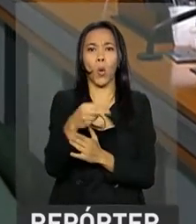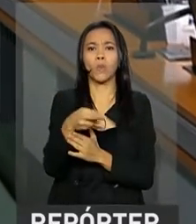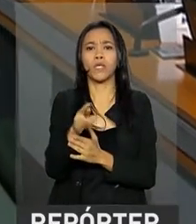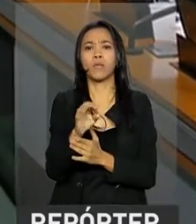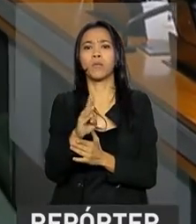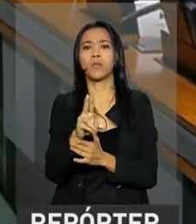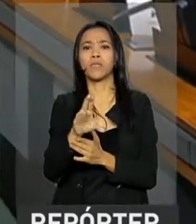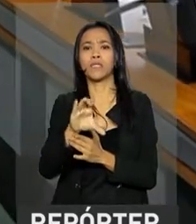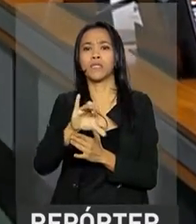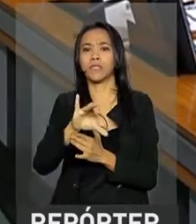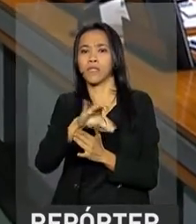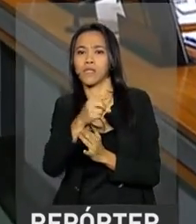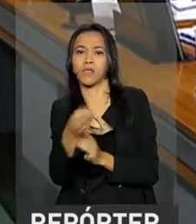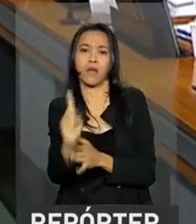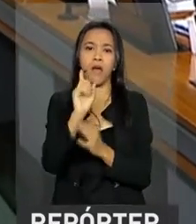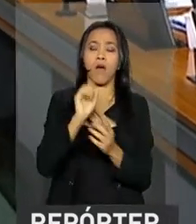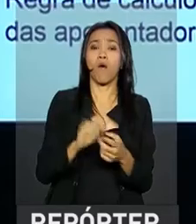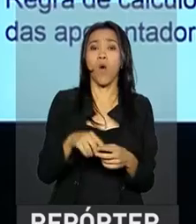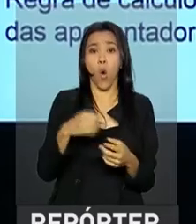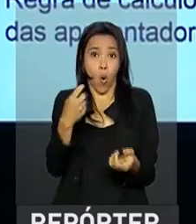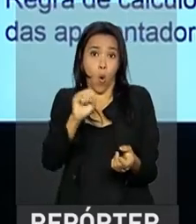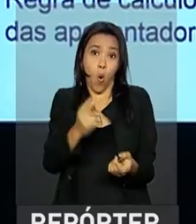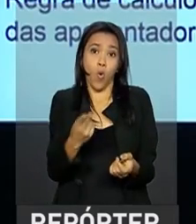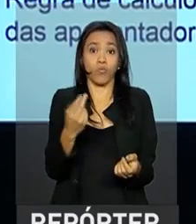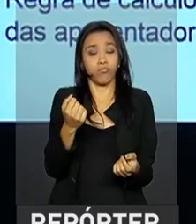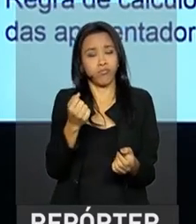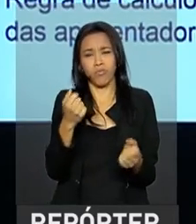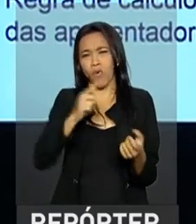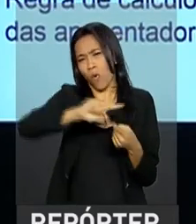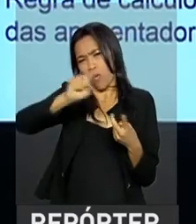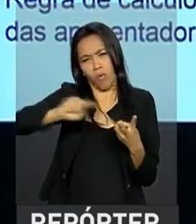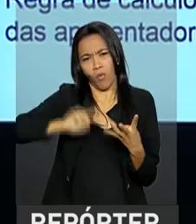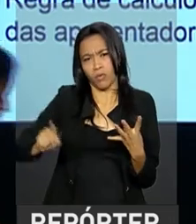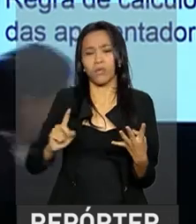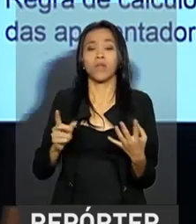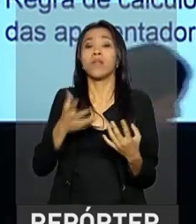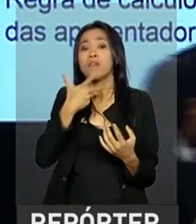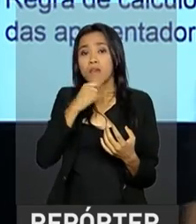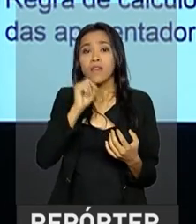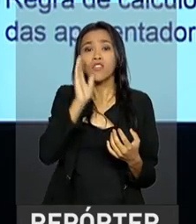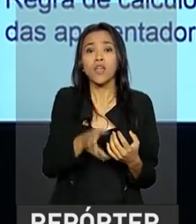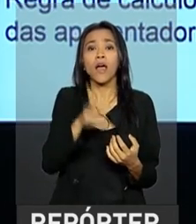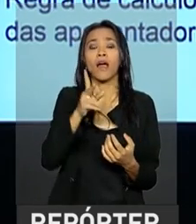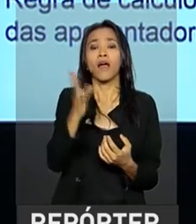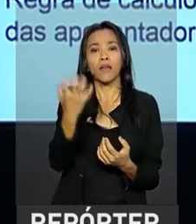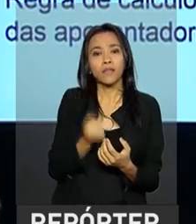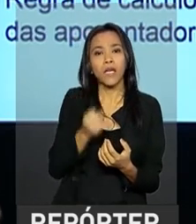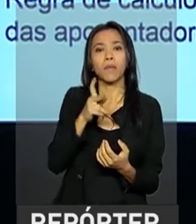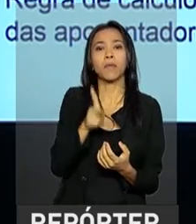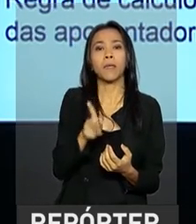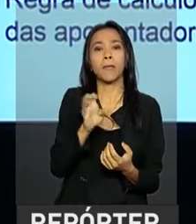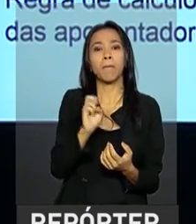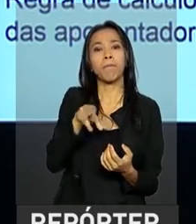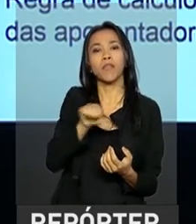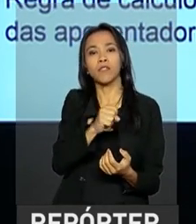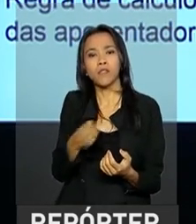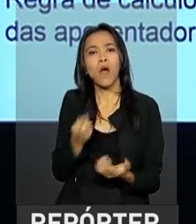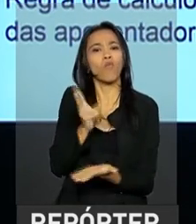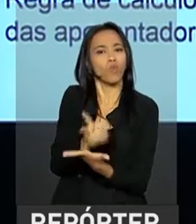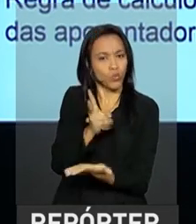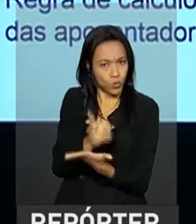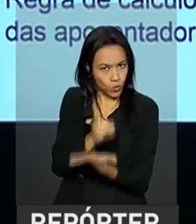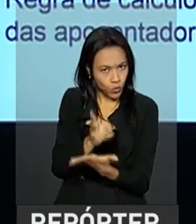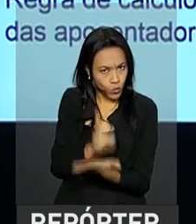penalização para quem já está aposentado. Pensionistas, não se mexe, quem já está vai continuar recebendo, quem recebe